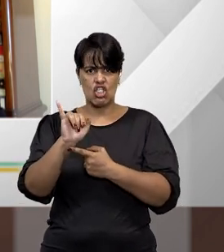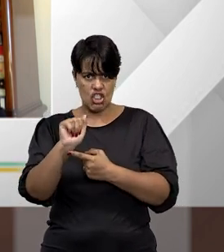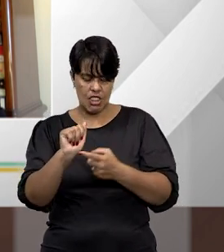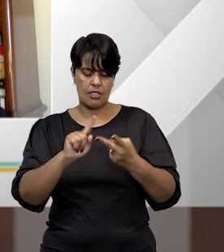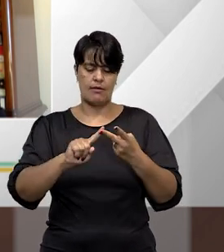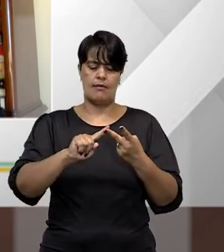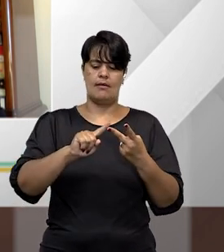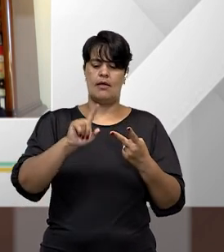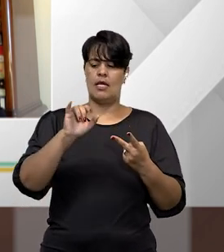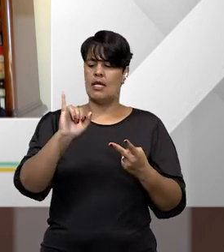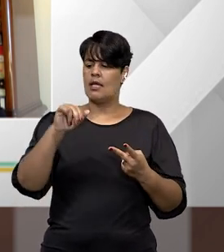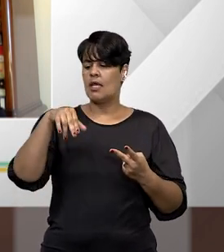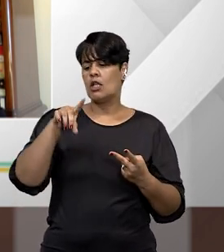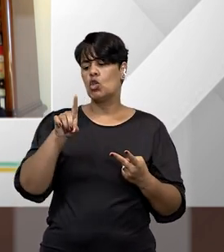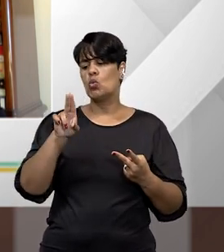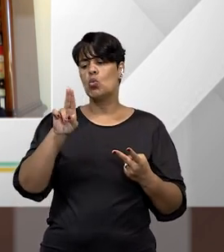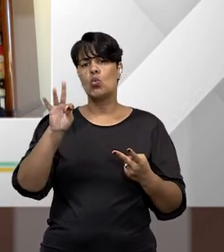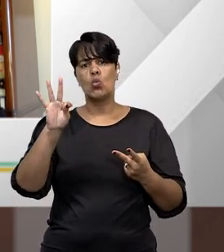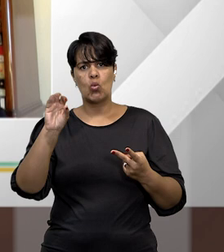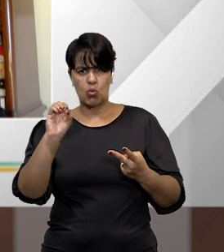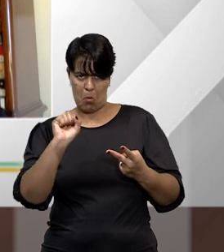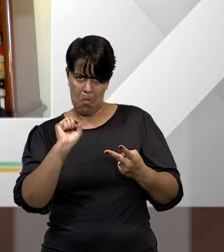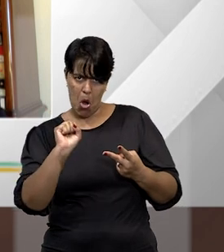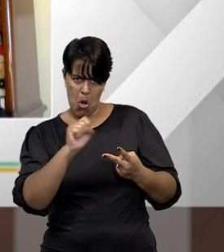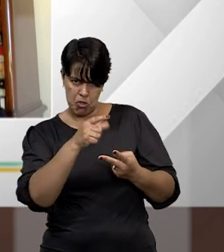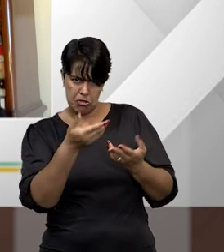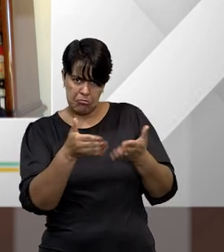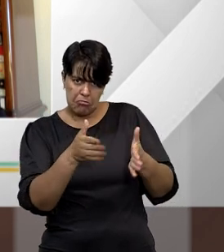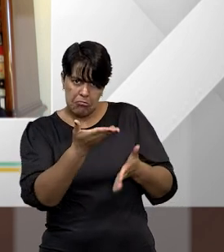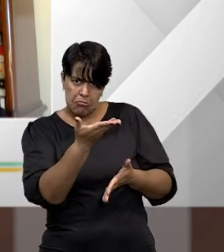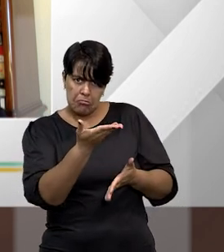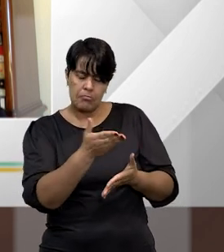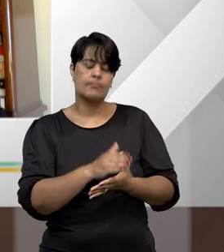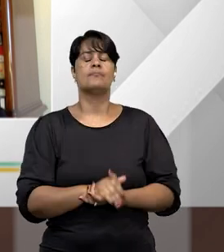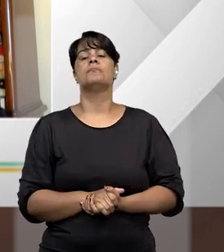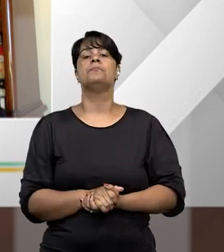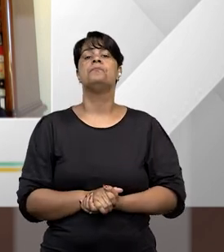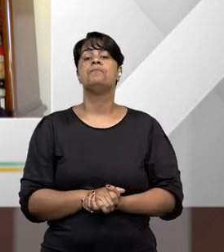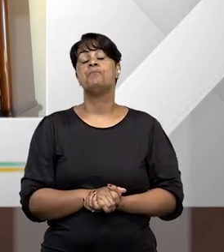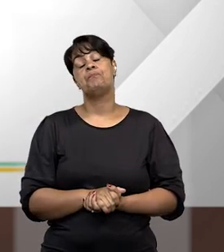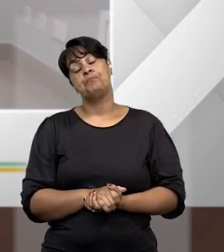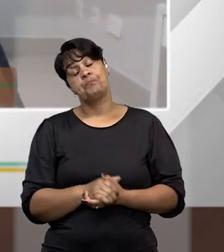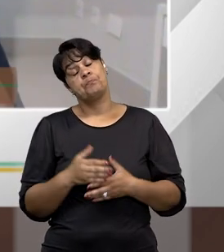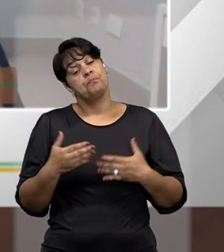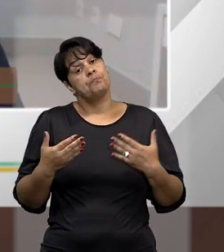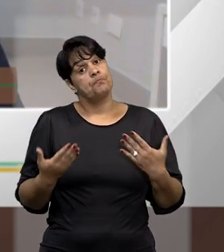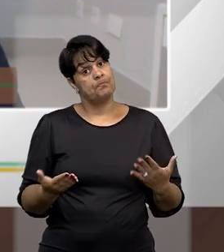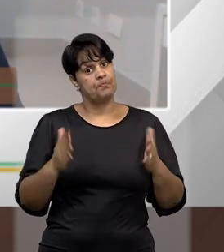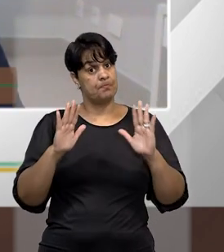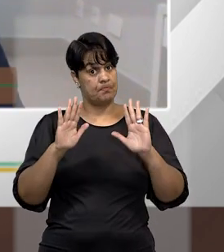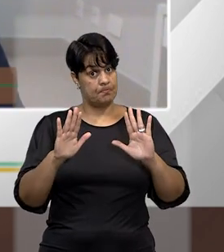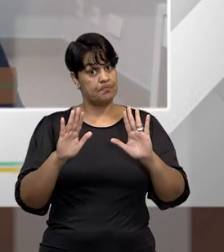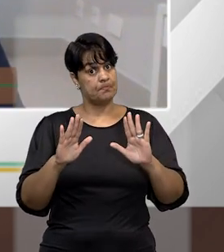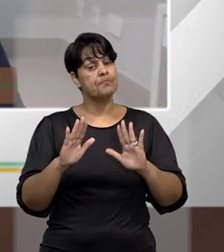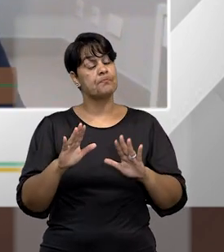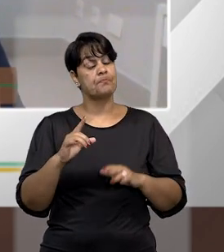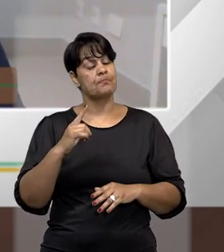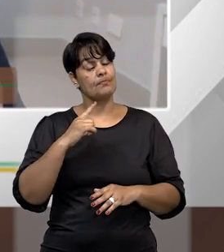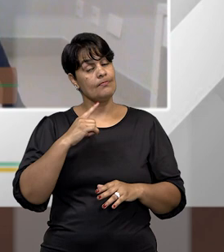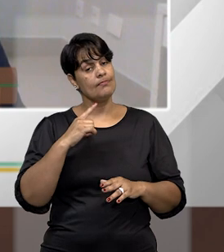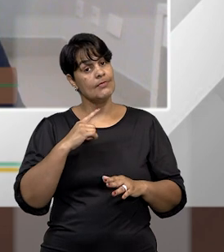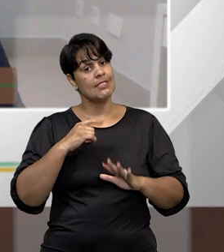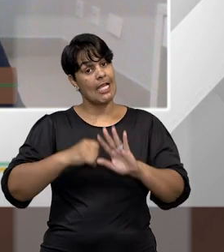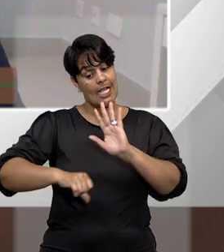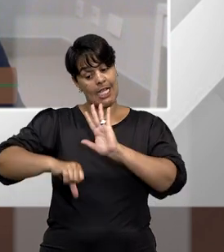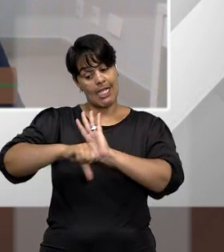Veja, um pouco até resgatando um pouco da tua pergunta anterior, embora os crimes previstos nesta lei não sejam hediondos, nós